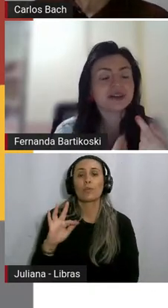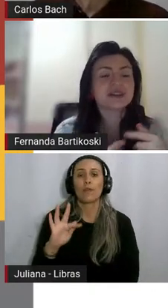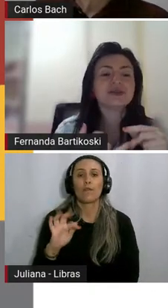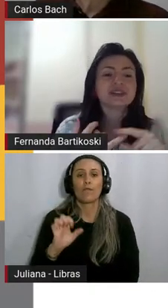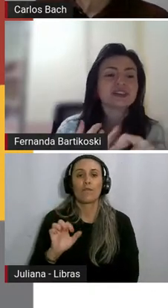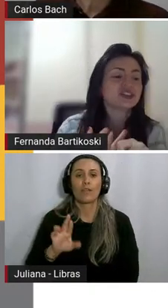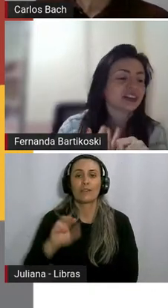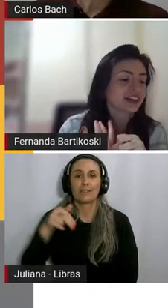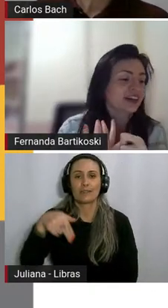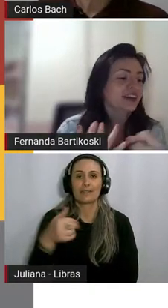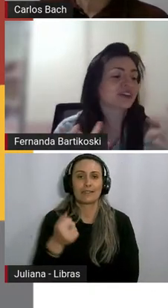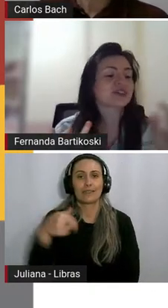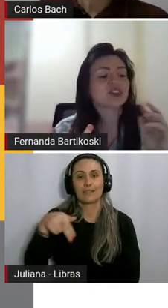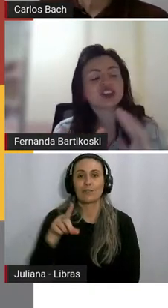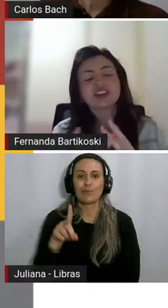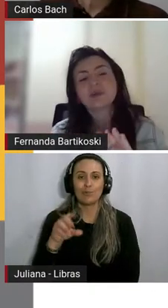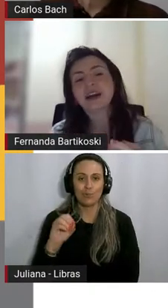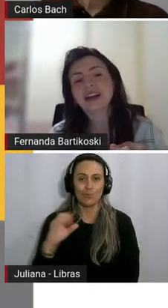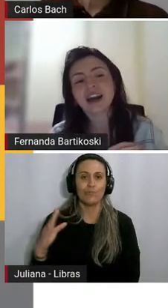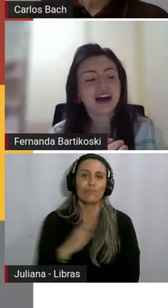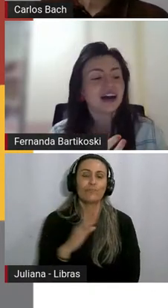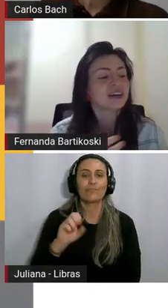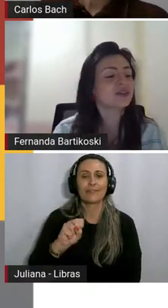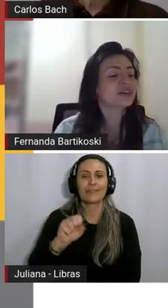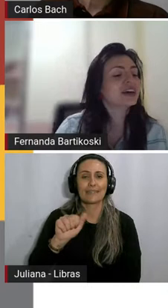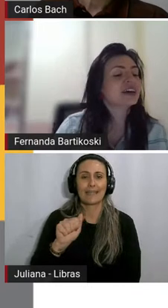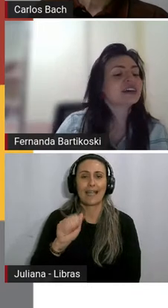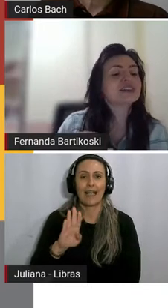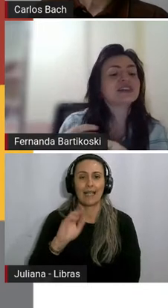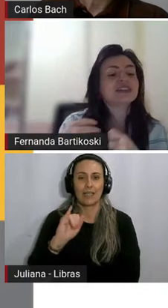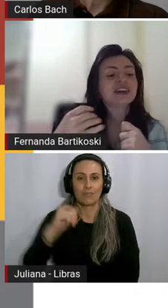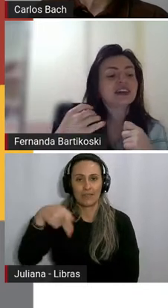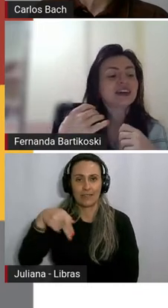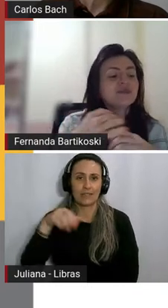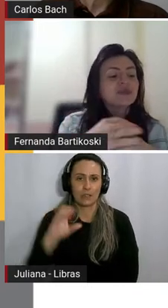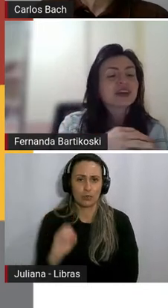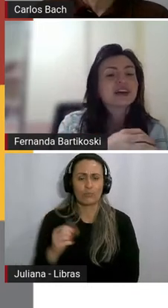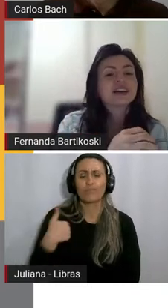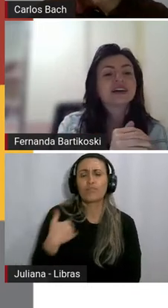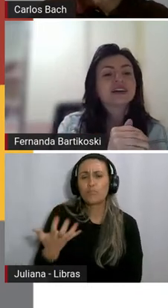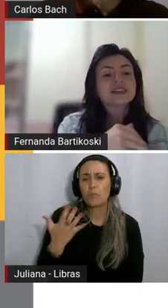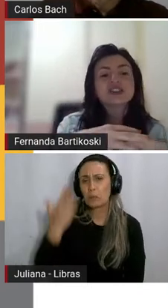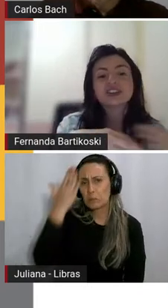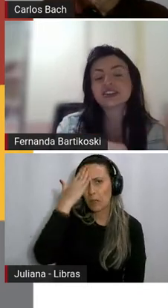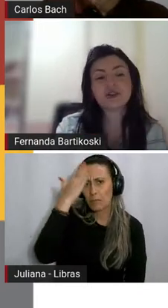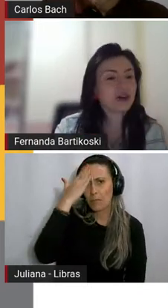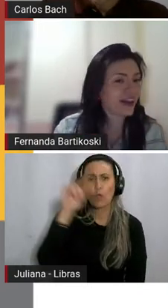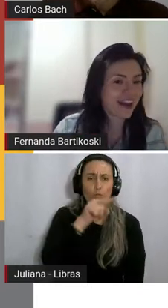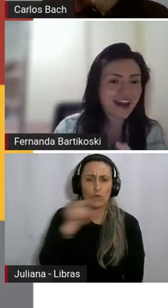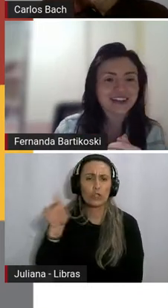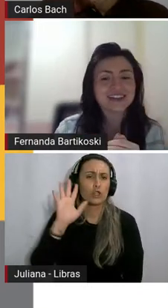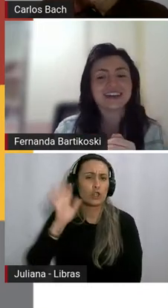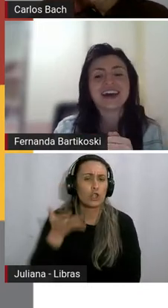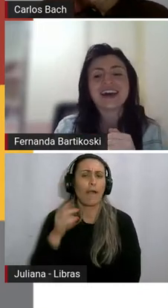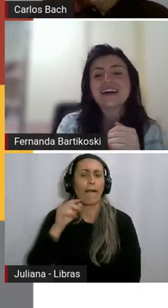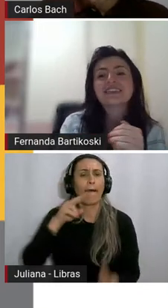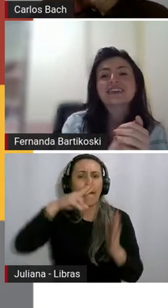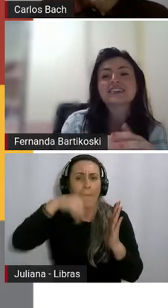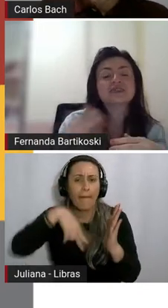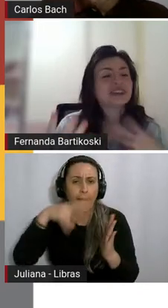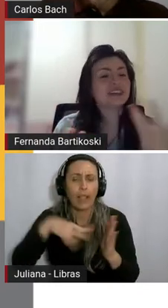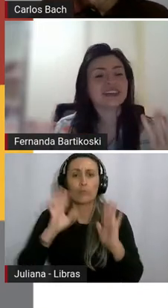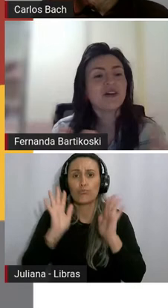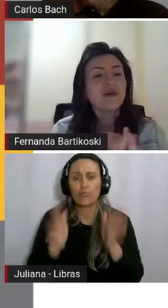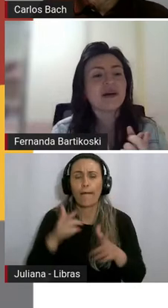de saber se vocês já leram, se já trabalharam, se conhecem, né?